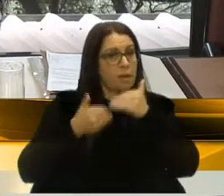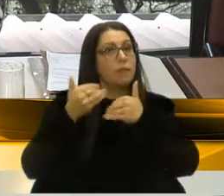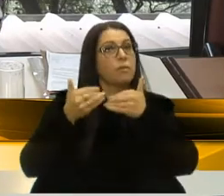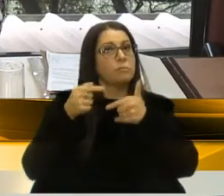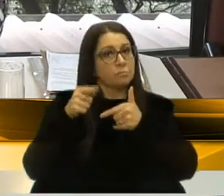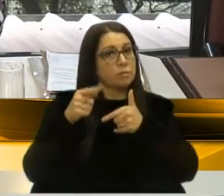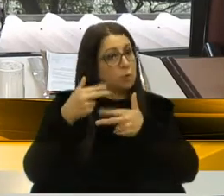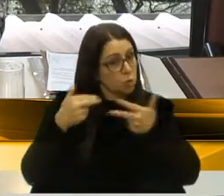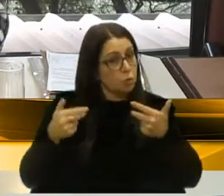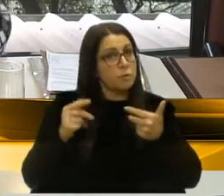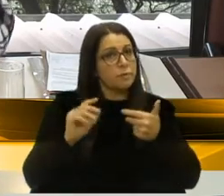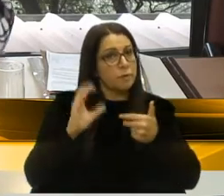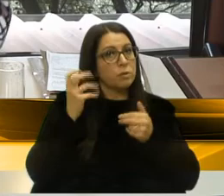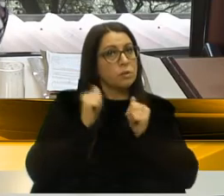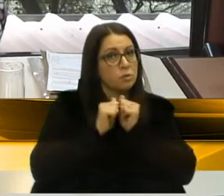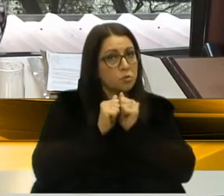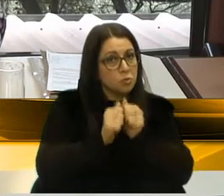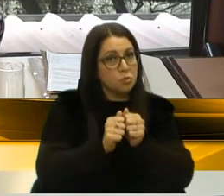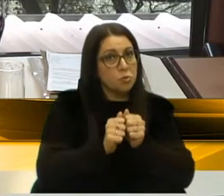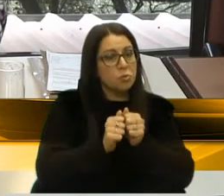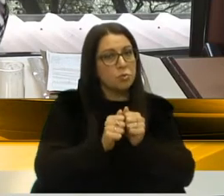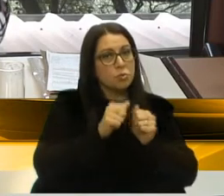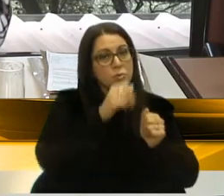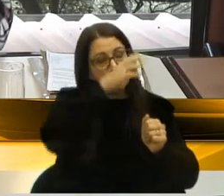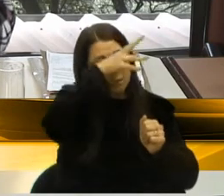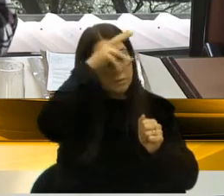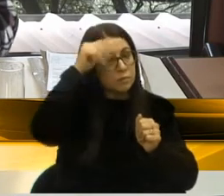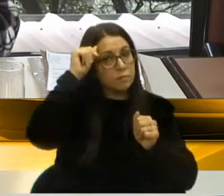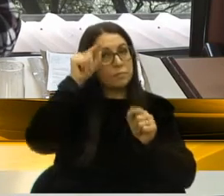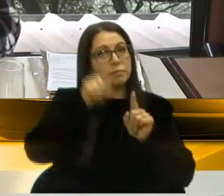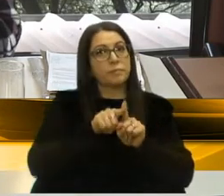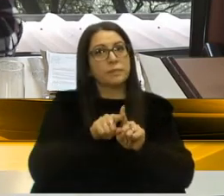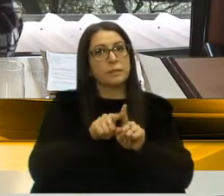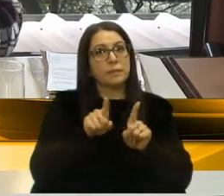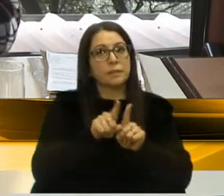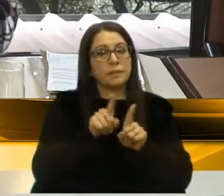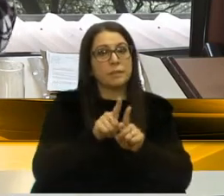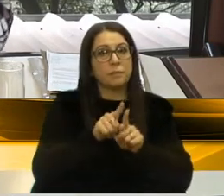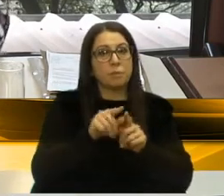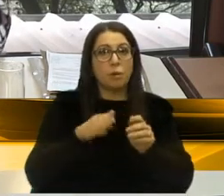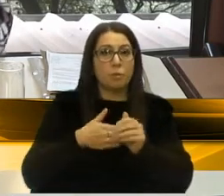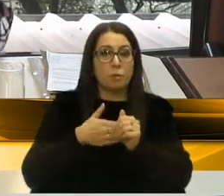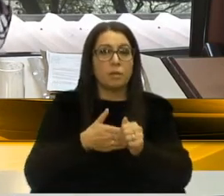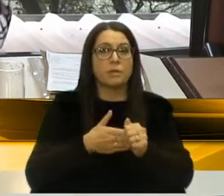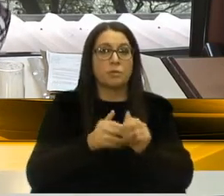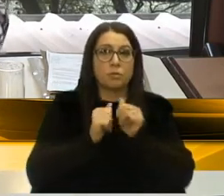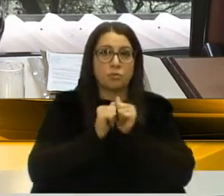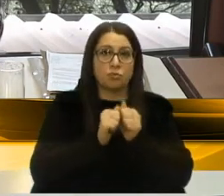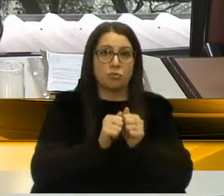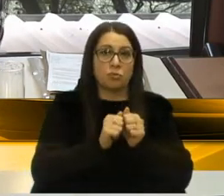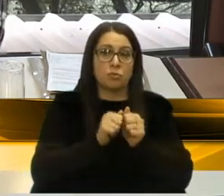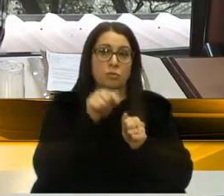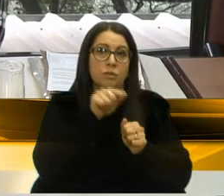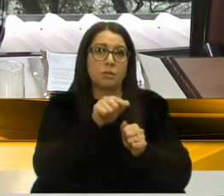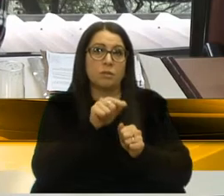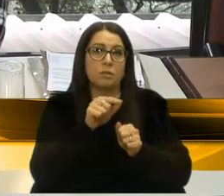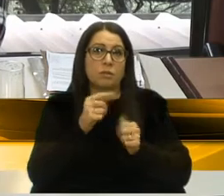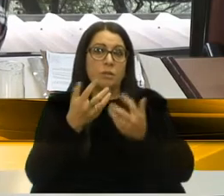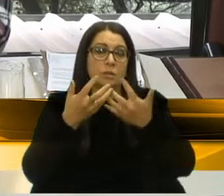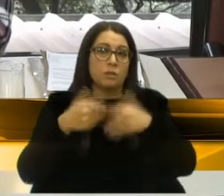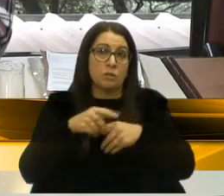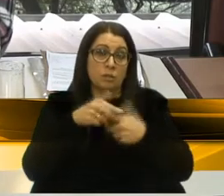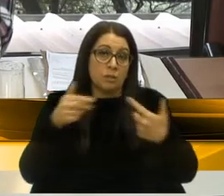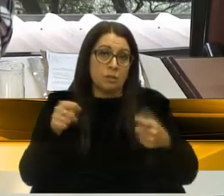assim que as coisas estão andando junto com o Poder Executivo, estão acompanhando, indo junto, é assim que funcionam as coisas.